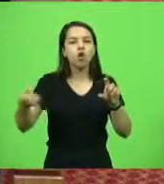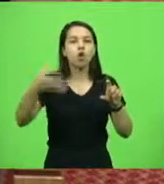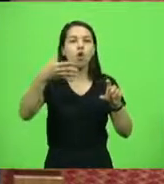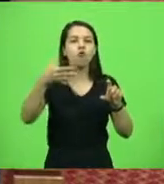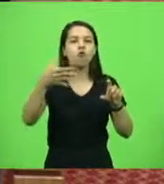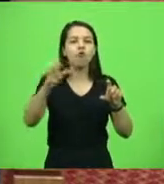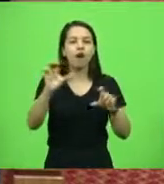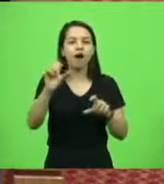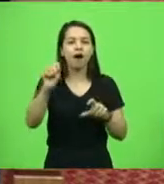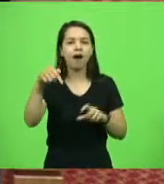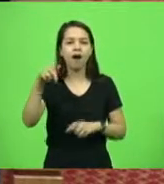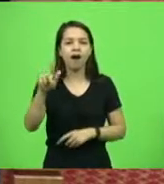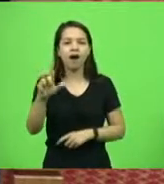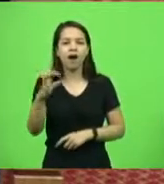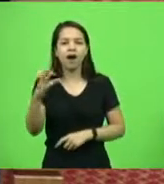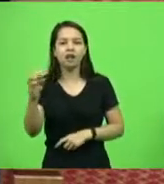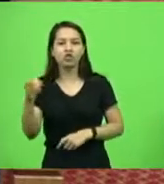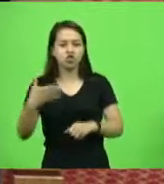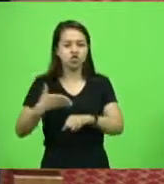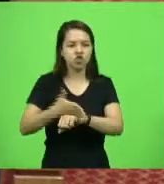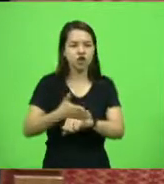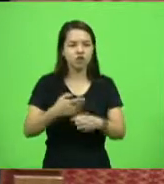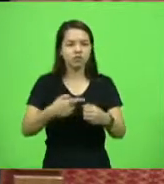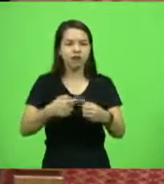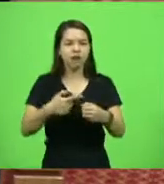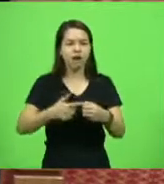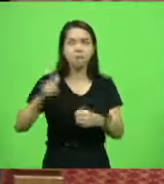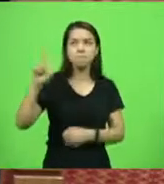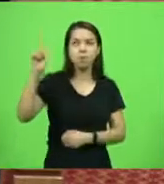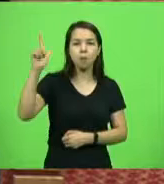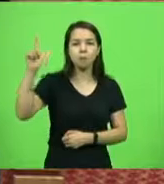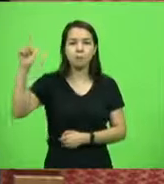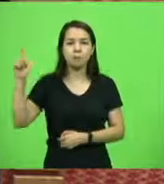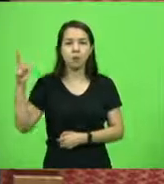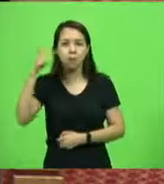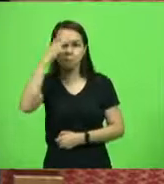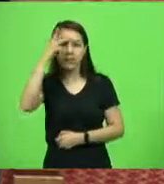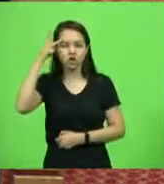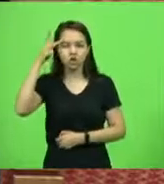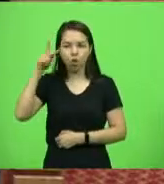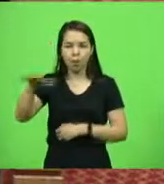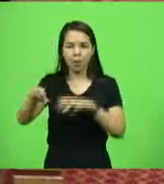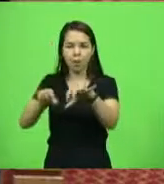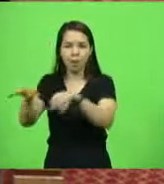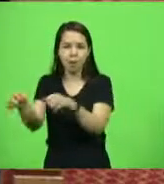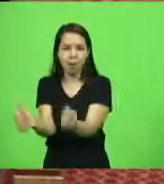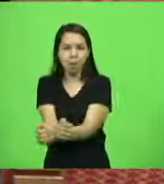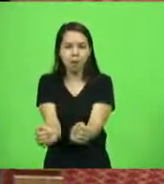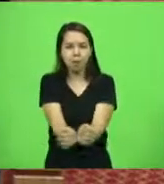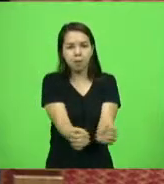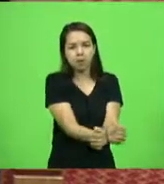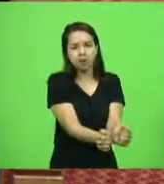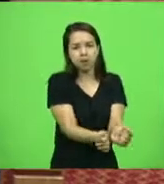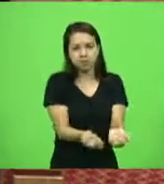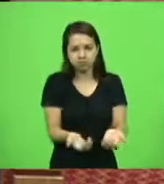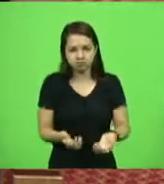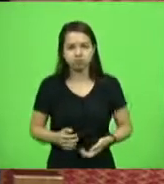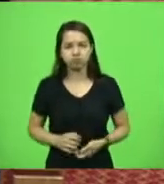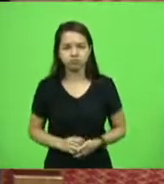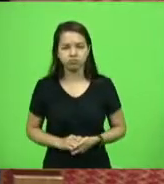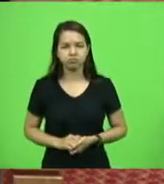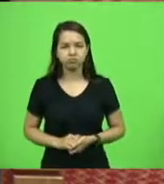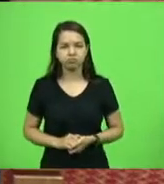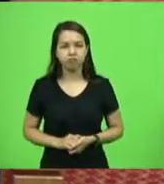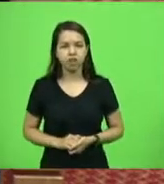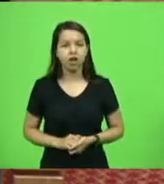para cima, pega pessoas e faz de escudo, que faz de refém, e ele